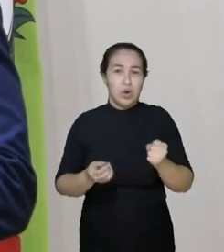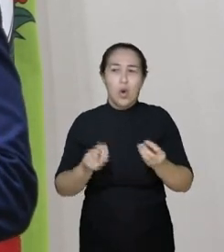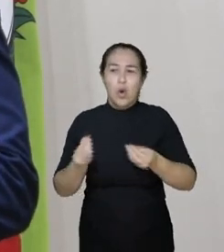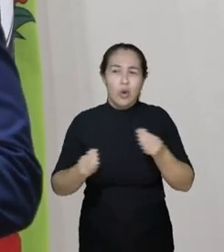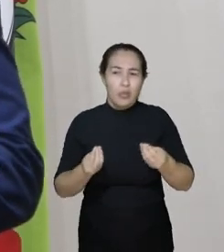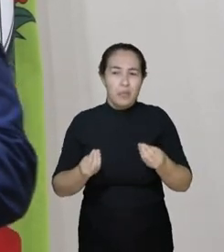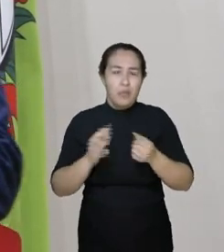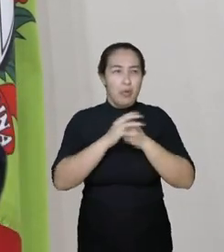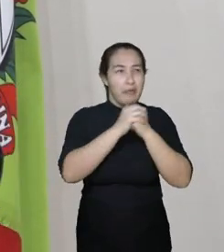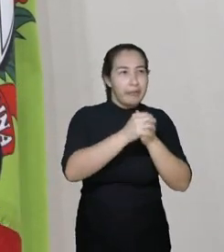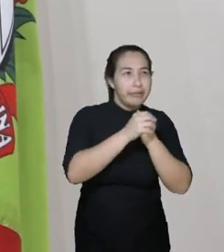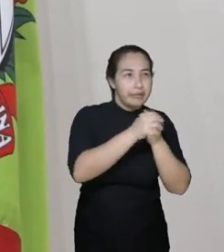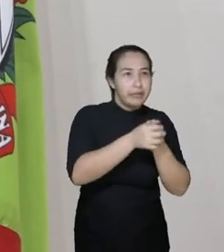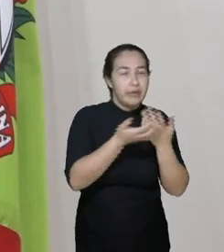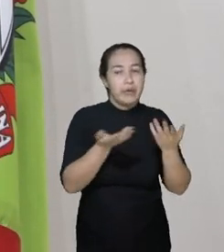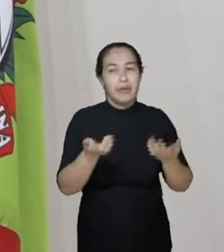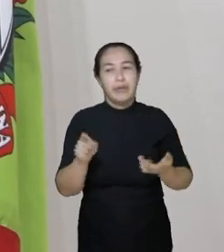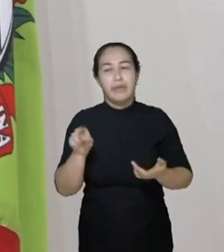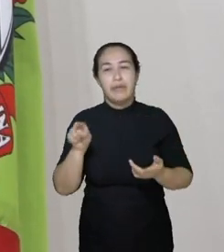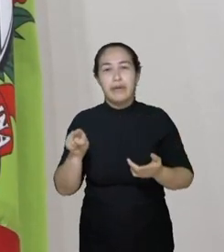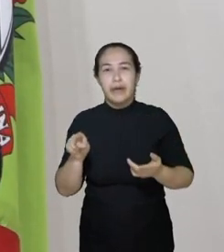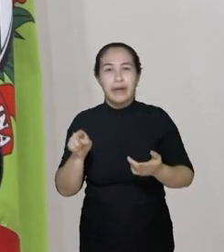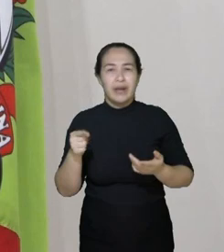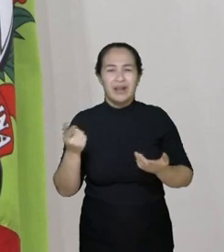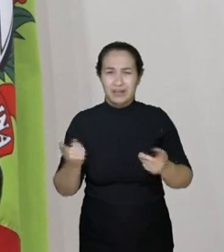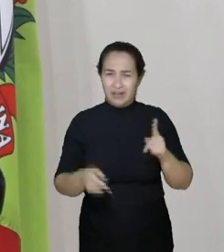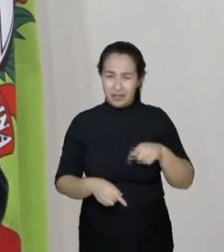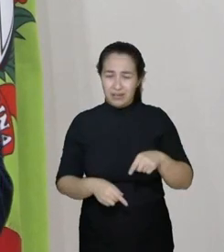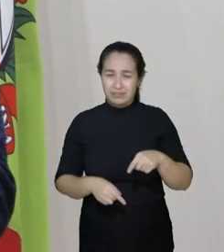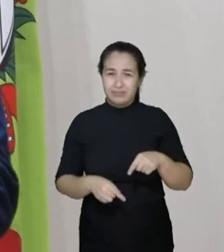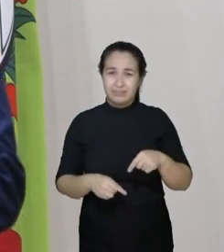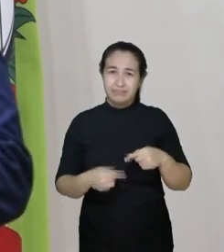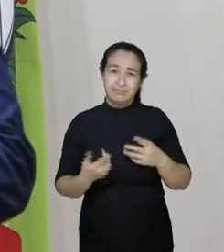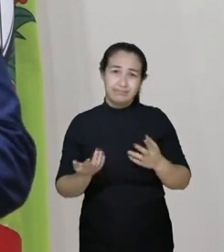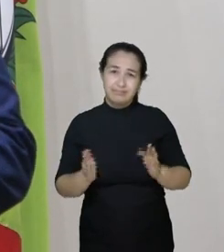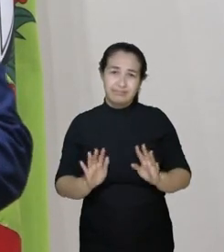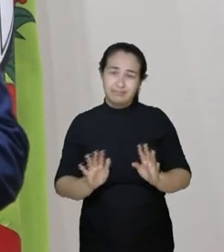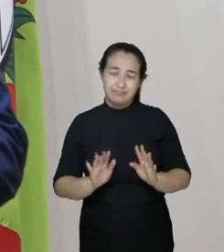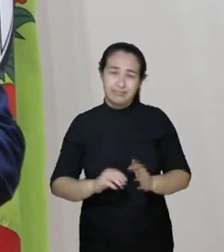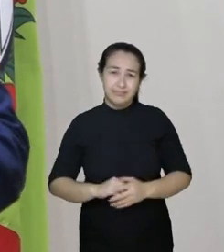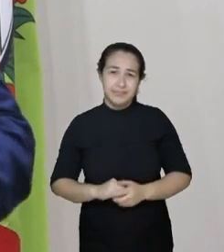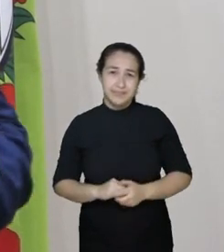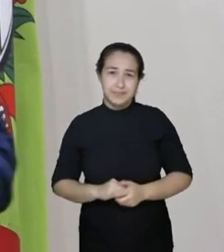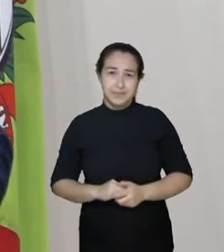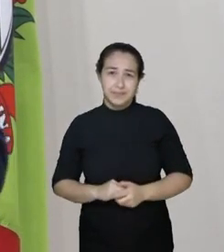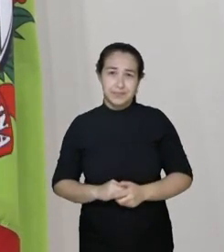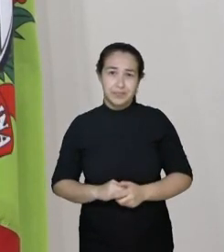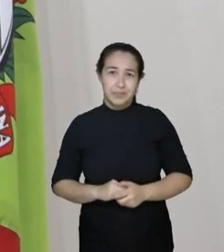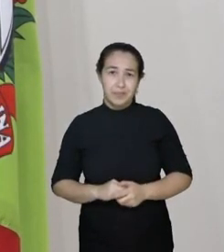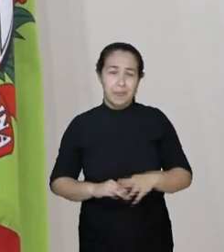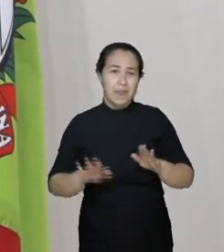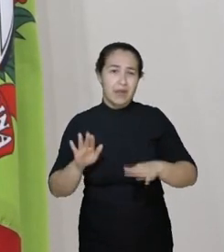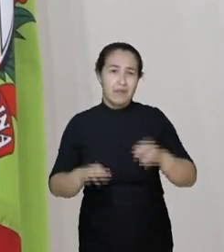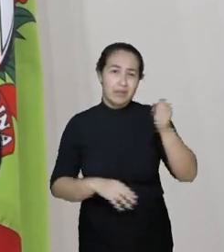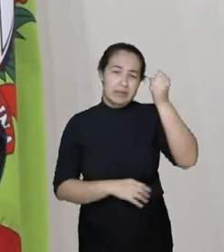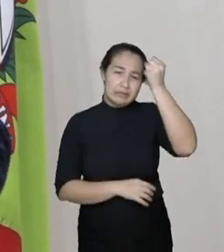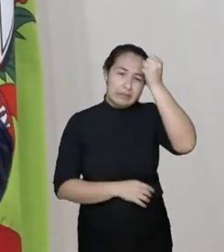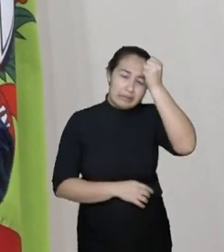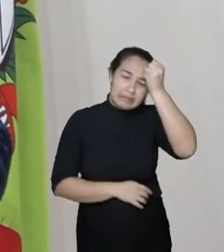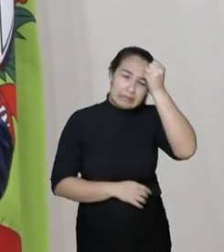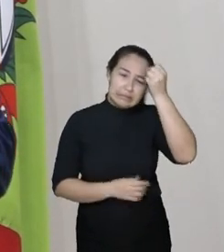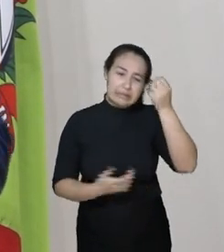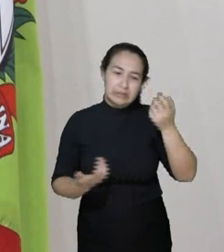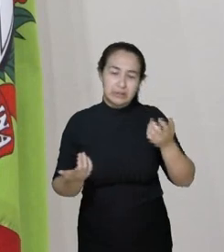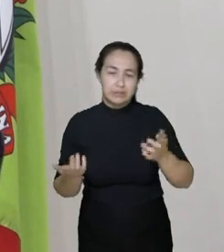os sacramentos da igreja, com arrependimentos. Não